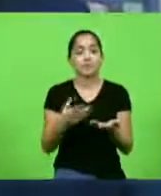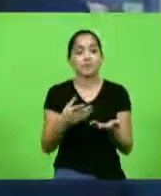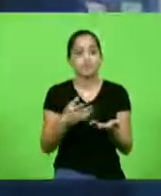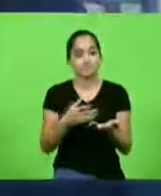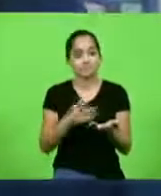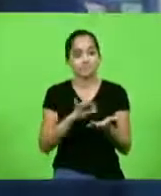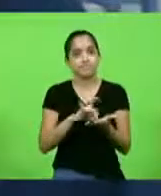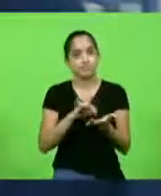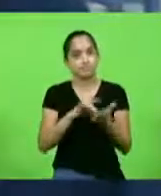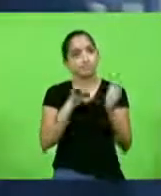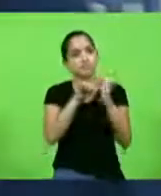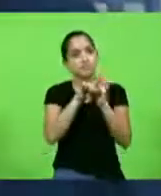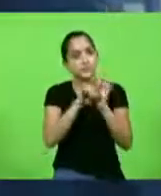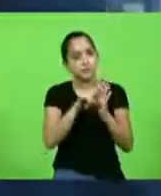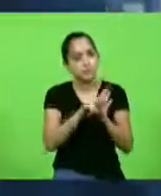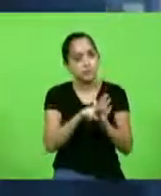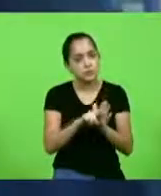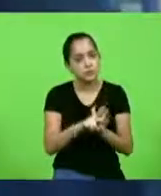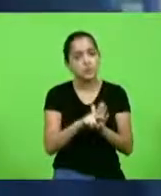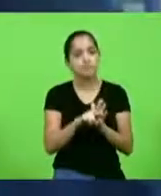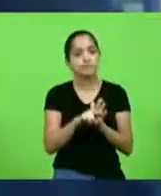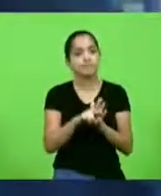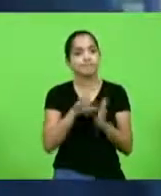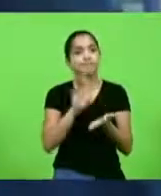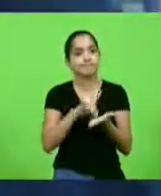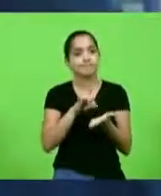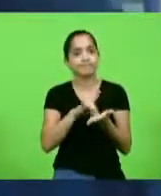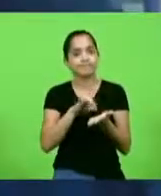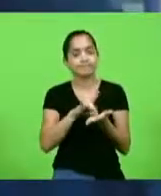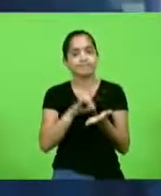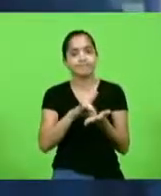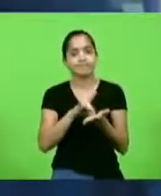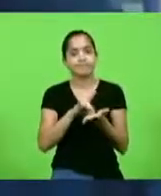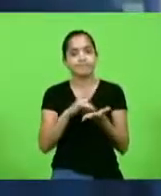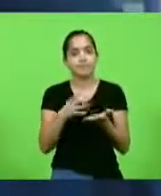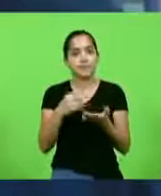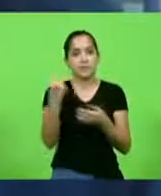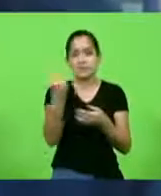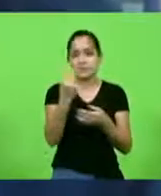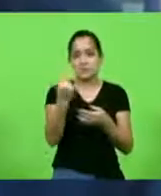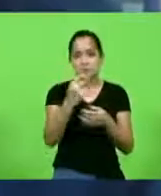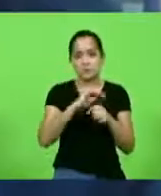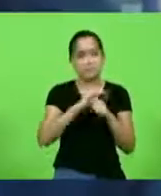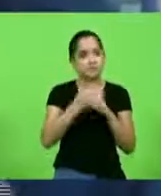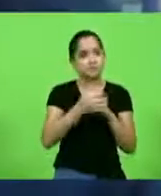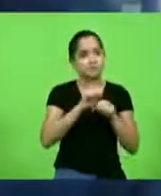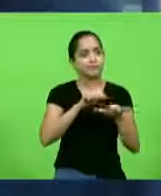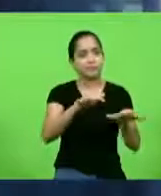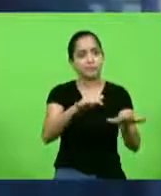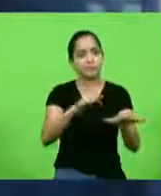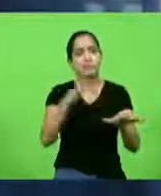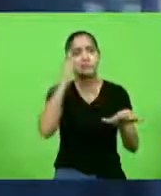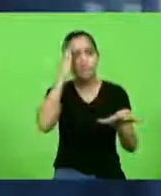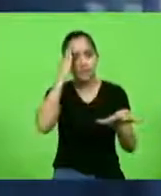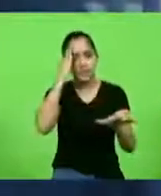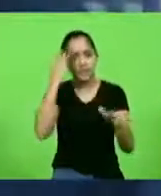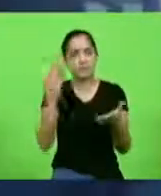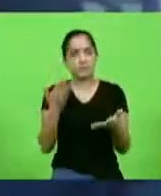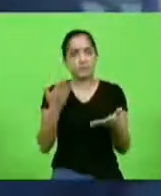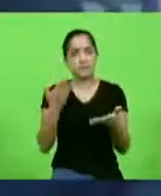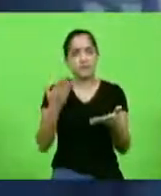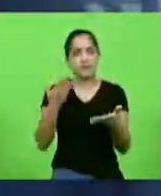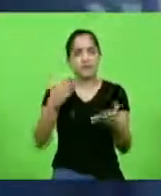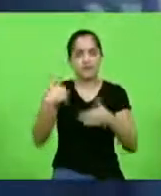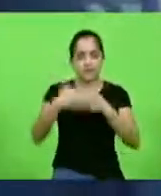perguntei para várias pessoas que confirmaram. Nós não podemos ter uma segunda onda. Todos sabem que o coronavírus deixa sequela,